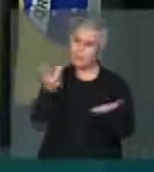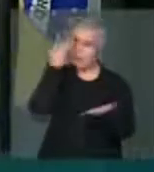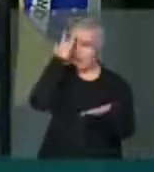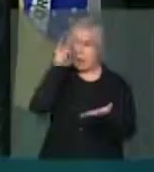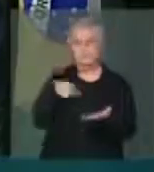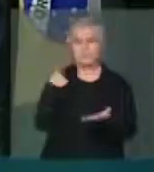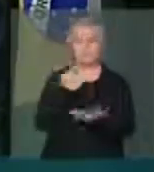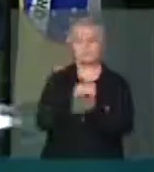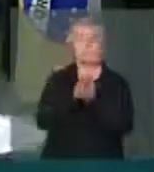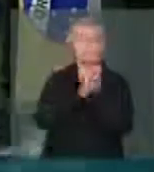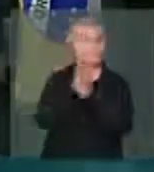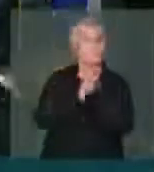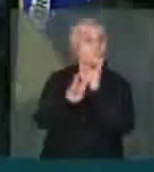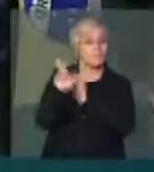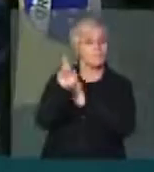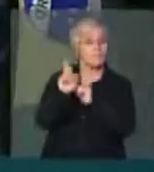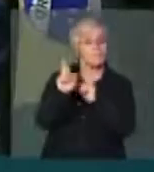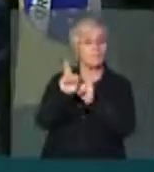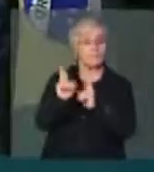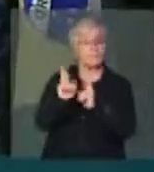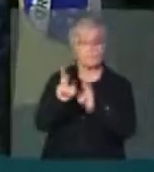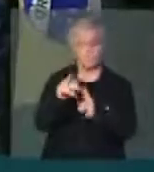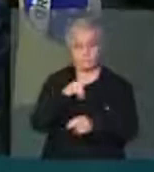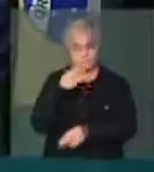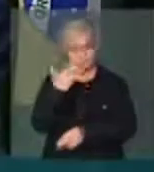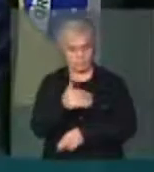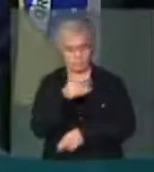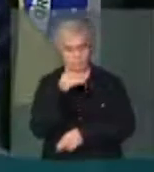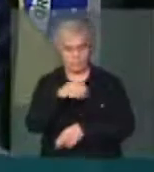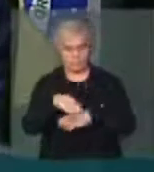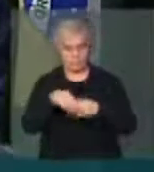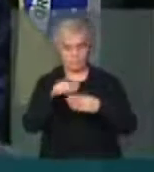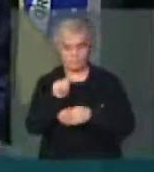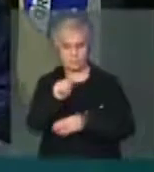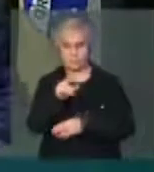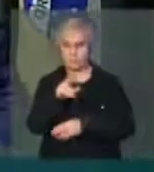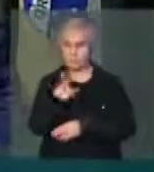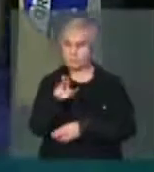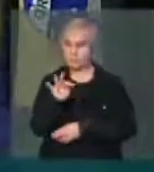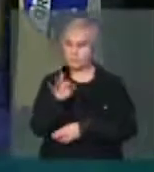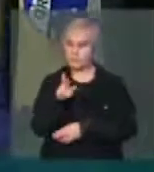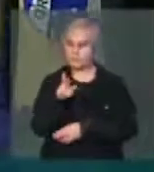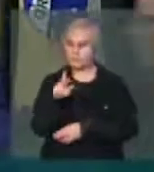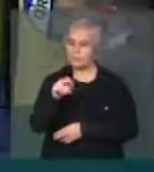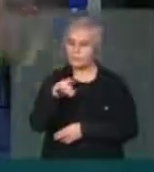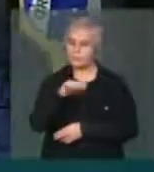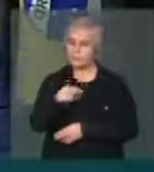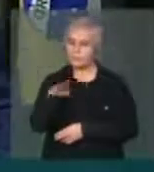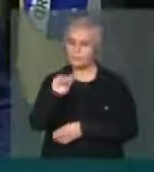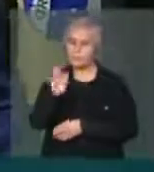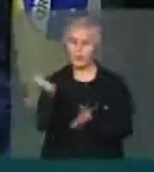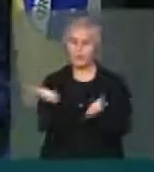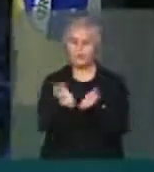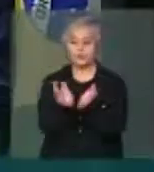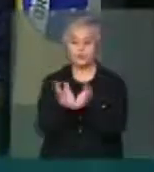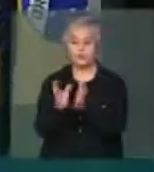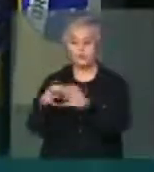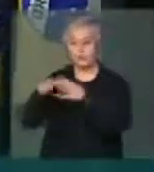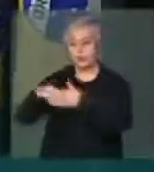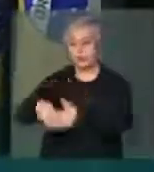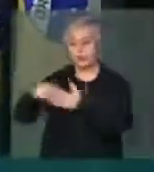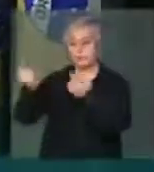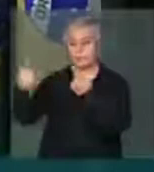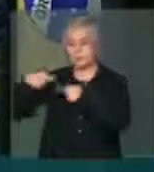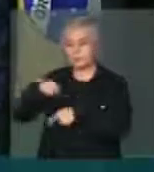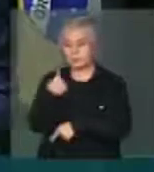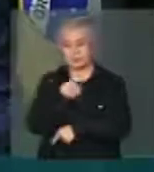que todos nós temos aqui eu vi o líder Arthur Maia lembrando hoje o conjunto de líderes de oposição nós o